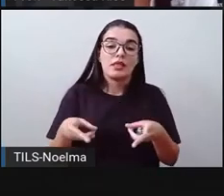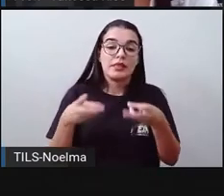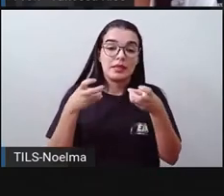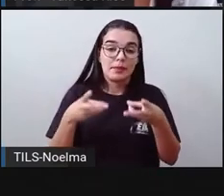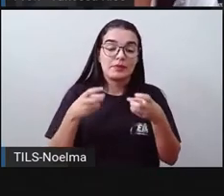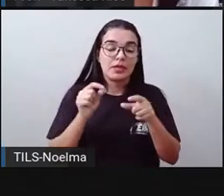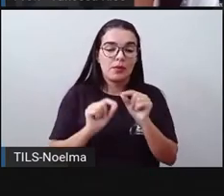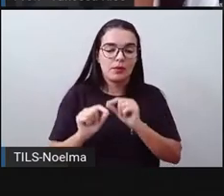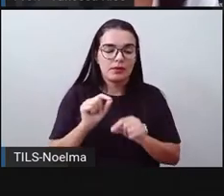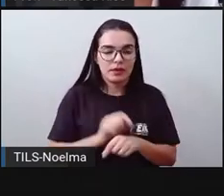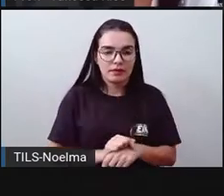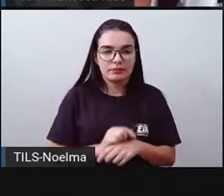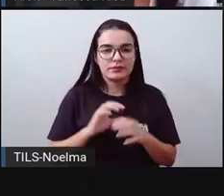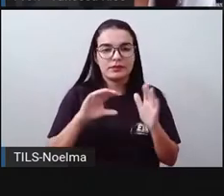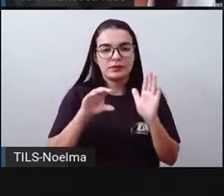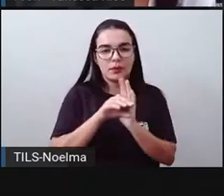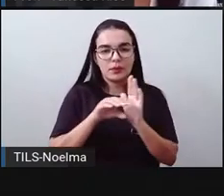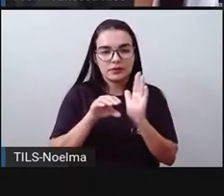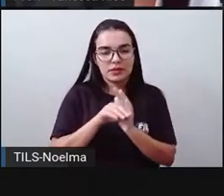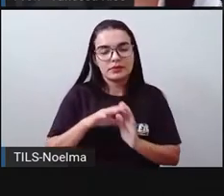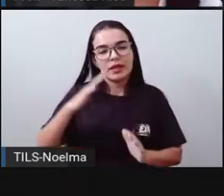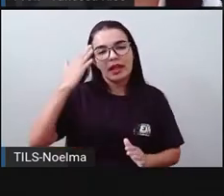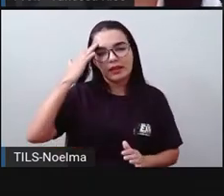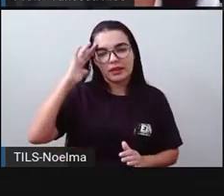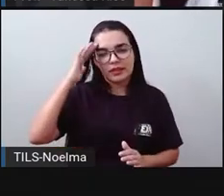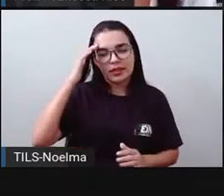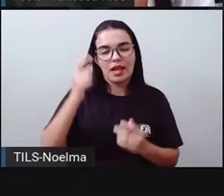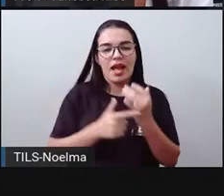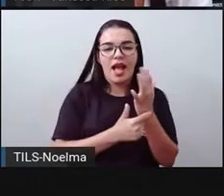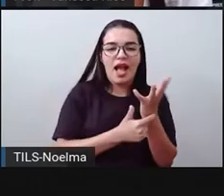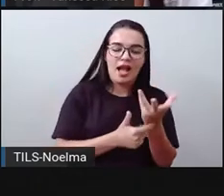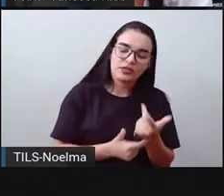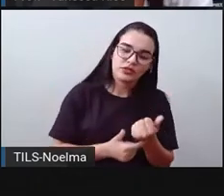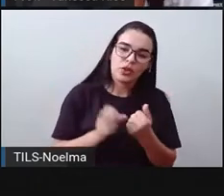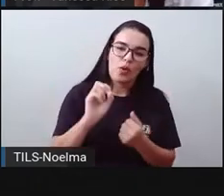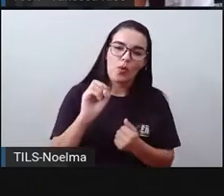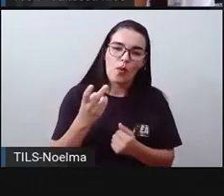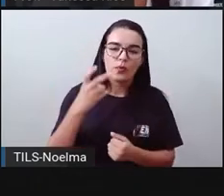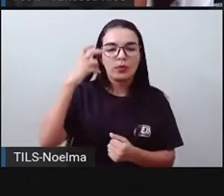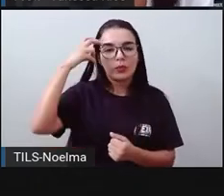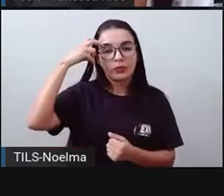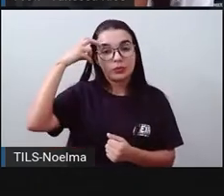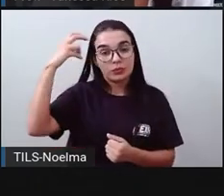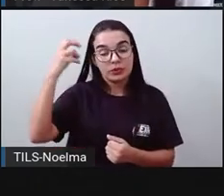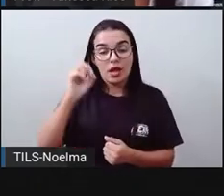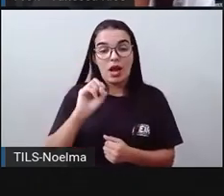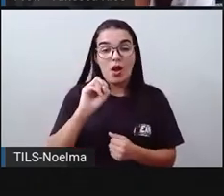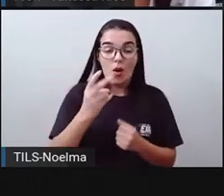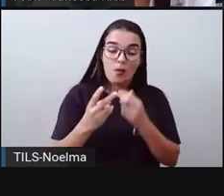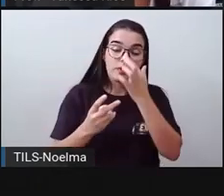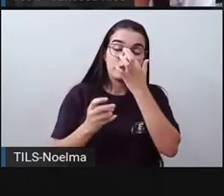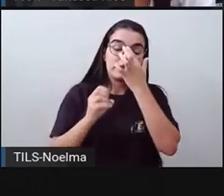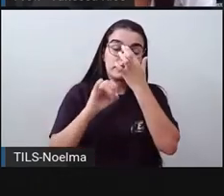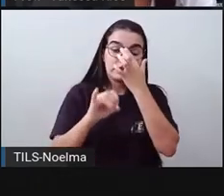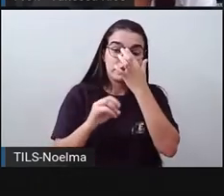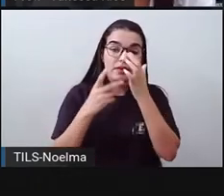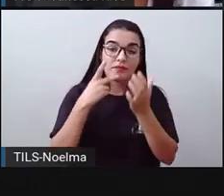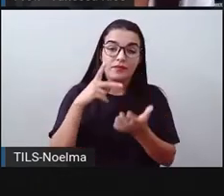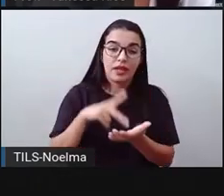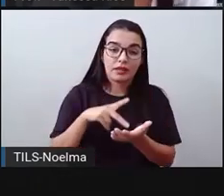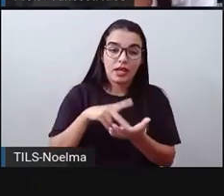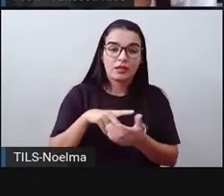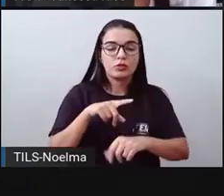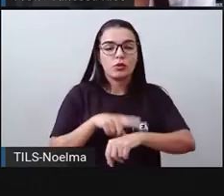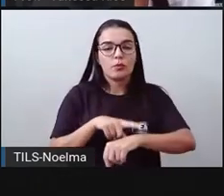as definições para entendermos se é arte ou se é cultura ou se realmente naquele momento